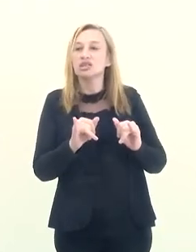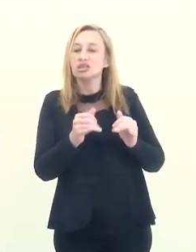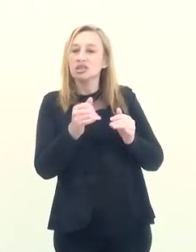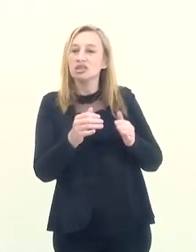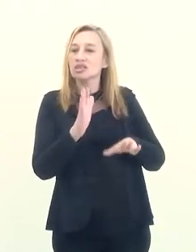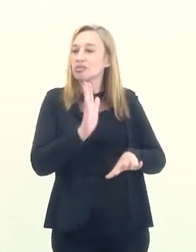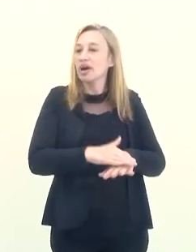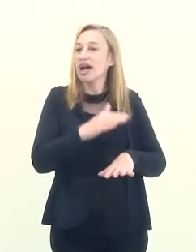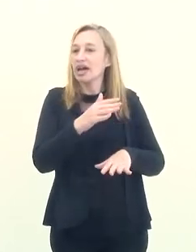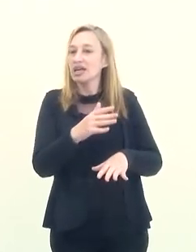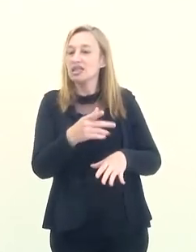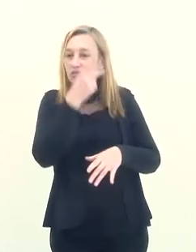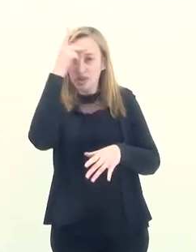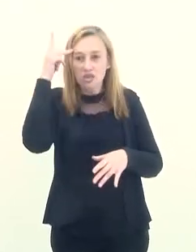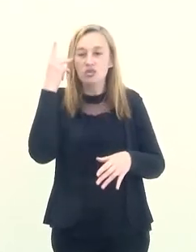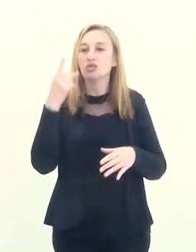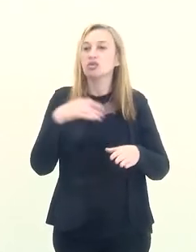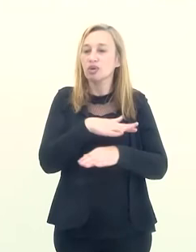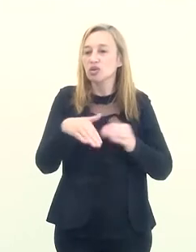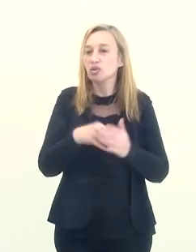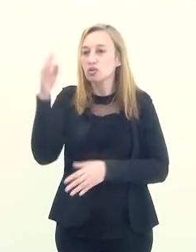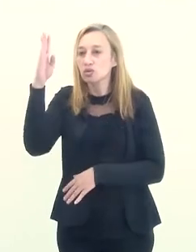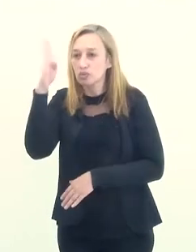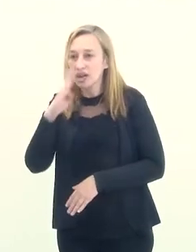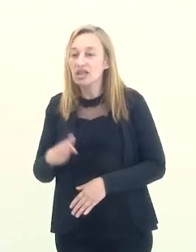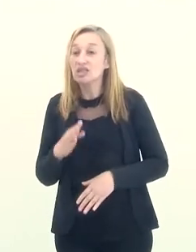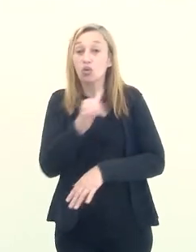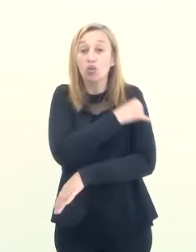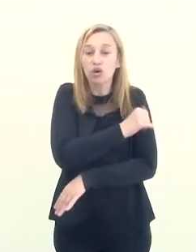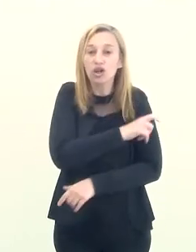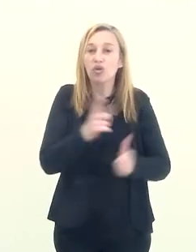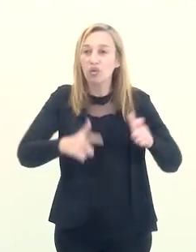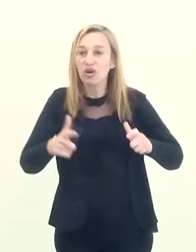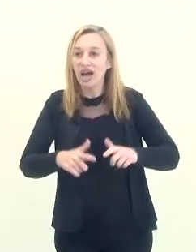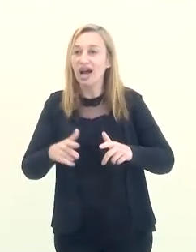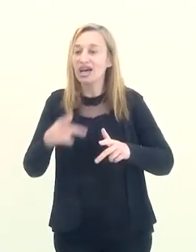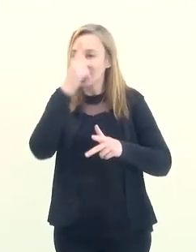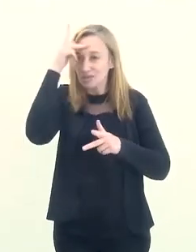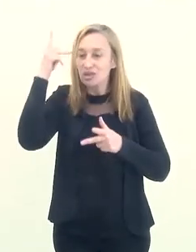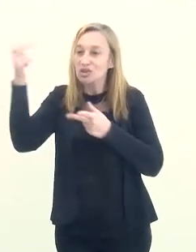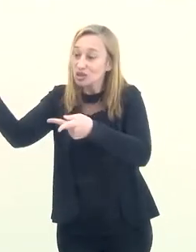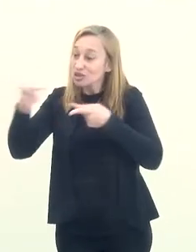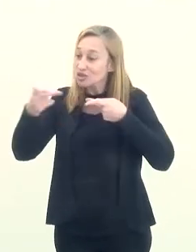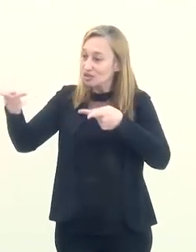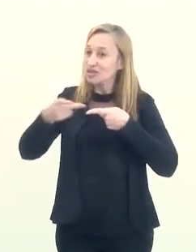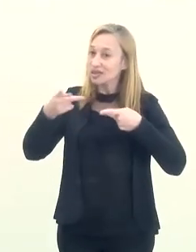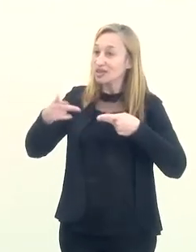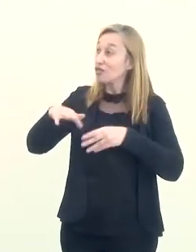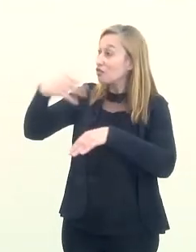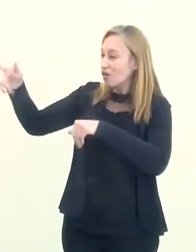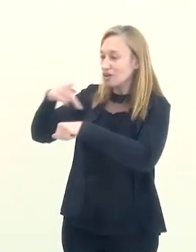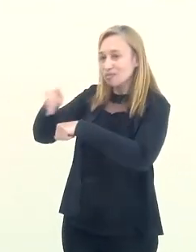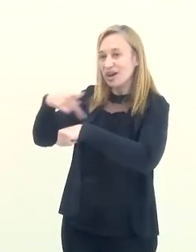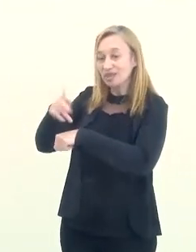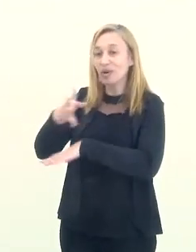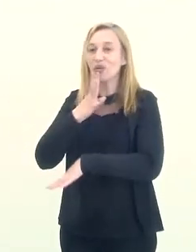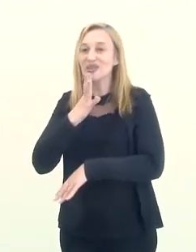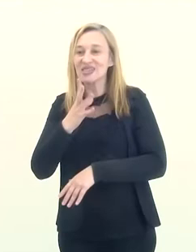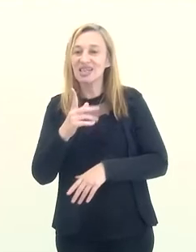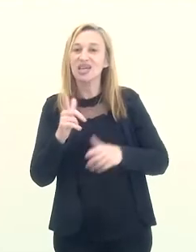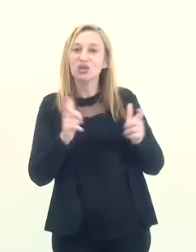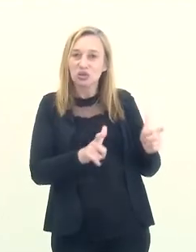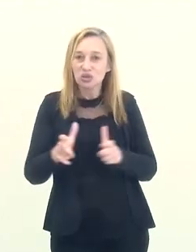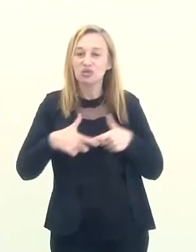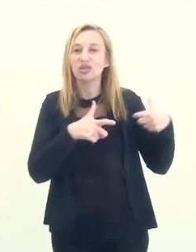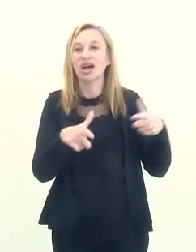roteiros para muito mais gente, para todo o Brasil, sendo que o Rio é o lugar em que os turistas estrangeiros chegam, naturalmente, para